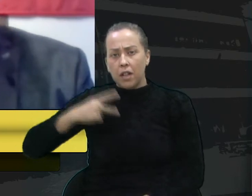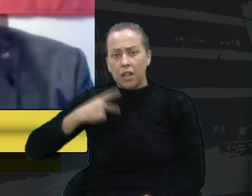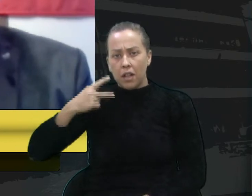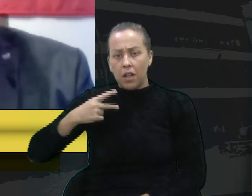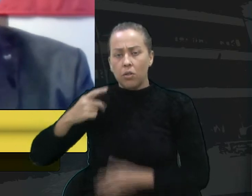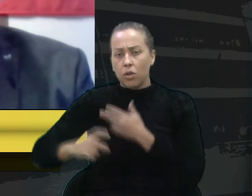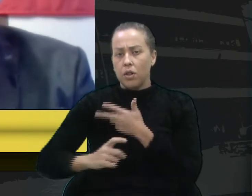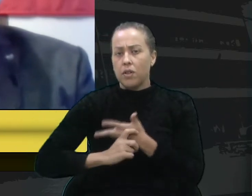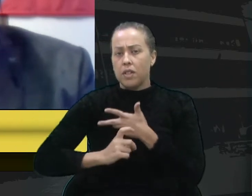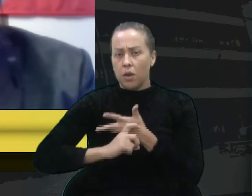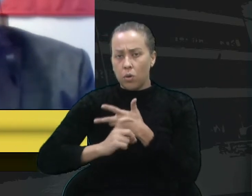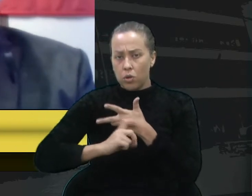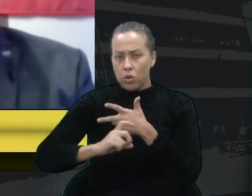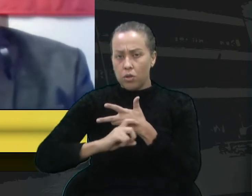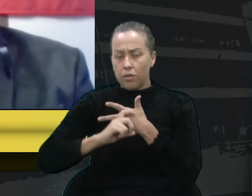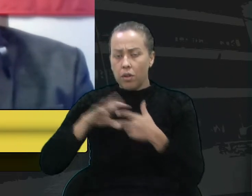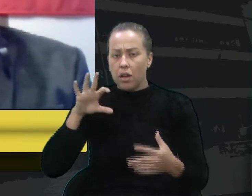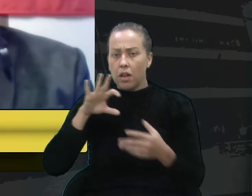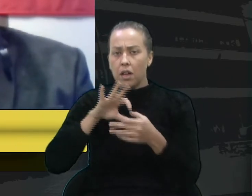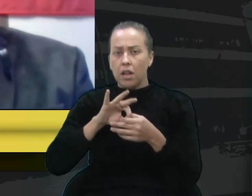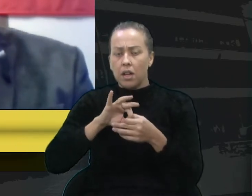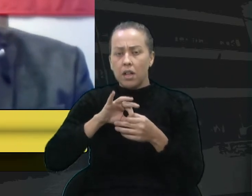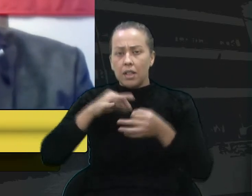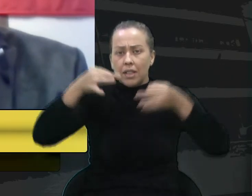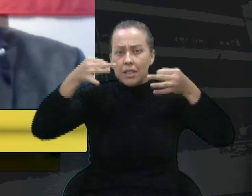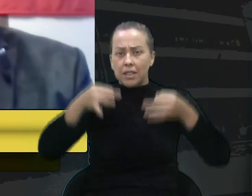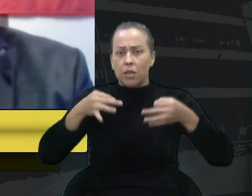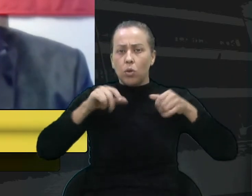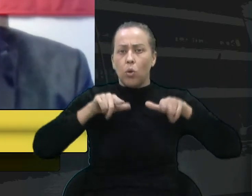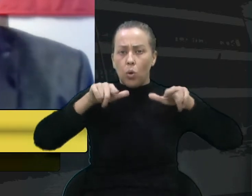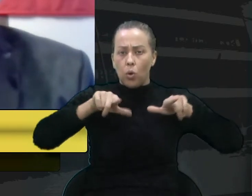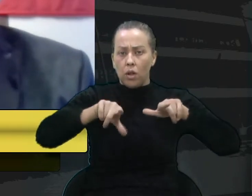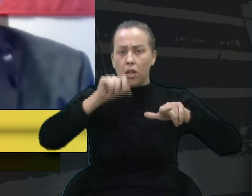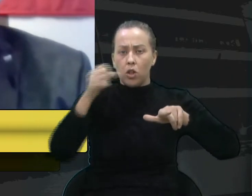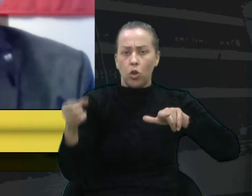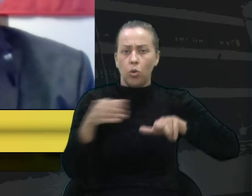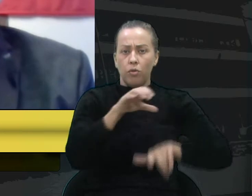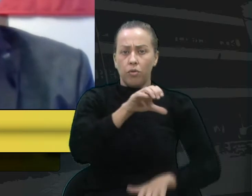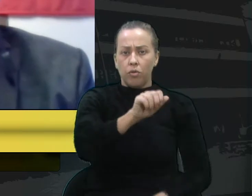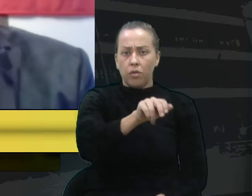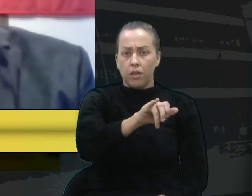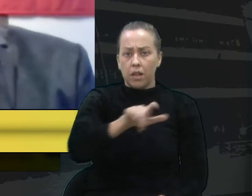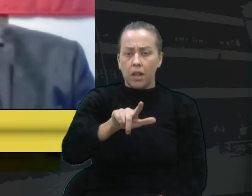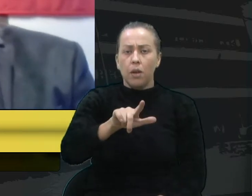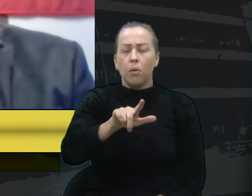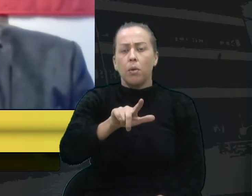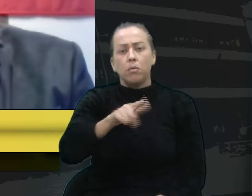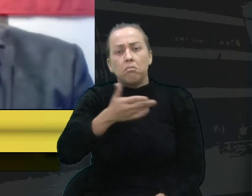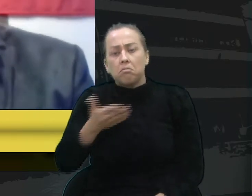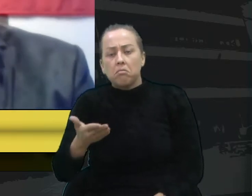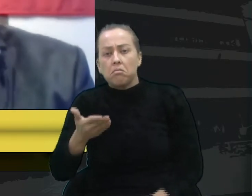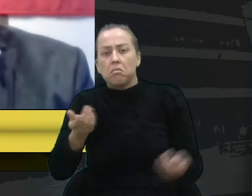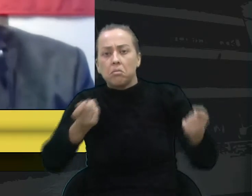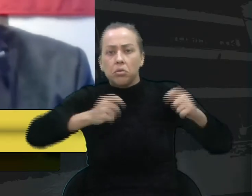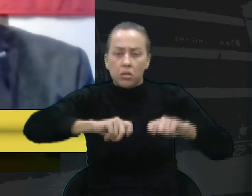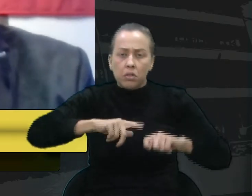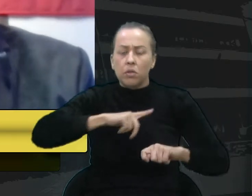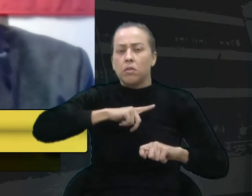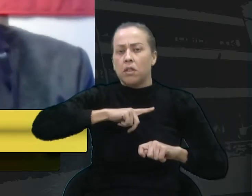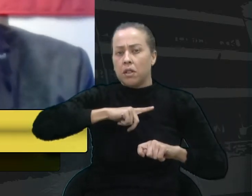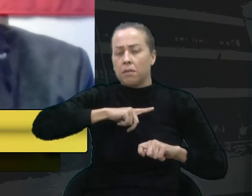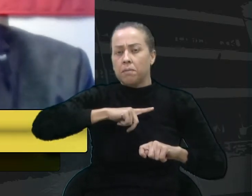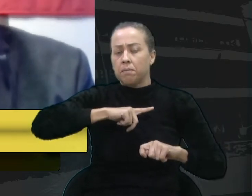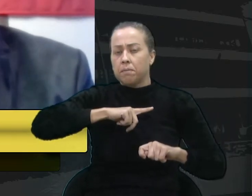Executivo, definir de uma vez esse lugar para o novo canil aí, para que possa ter um